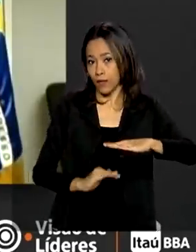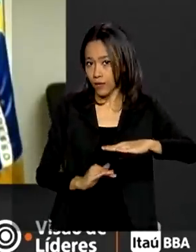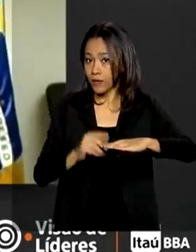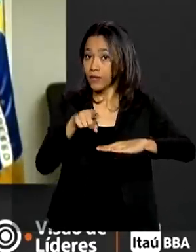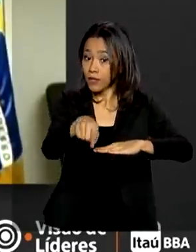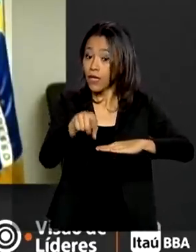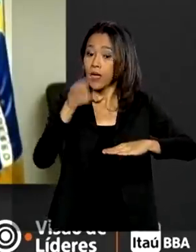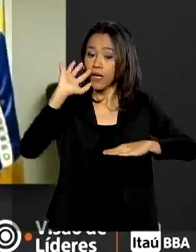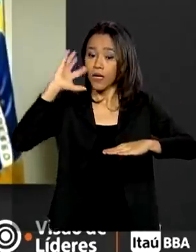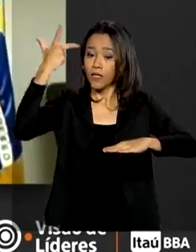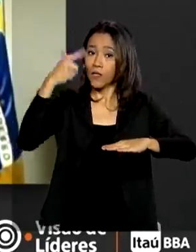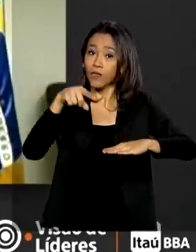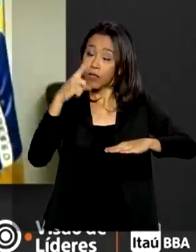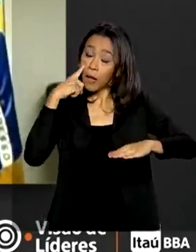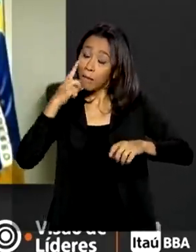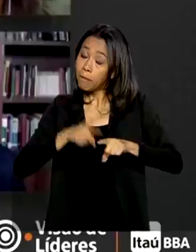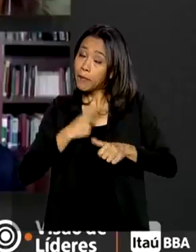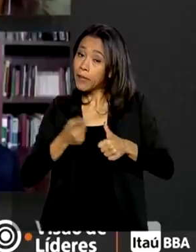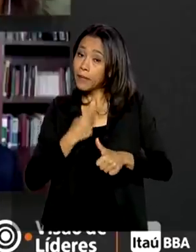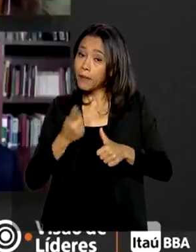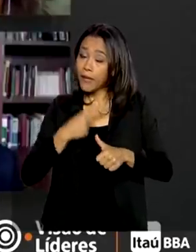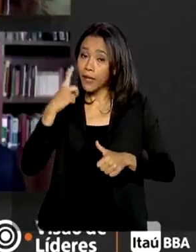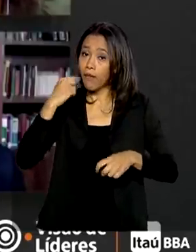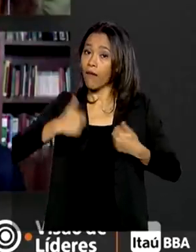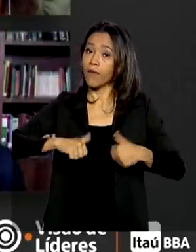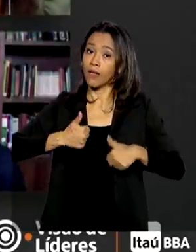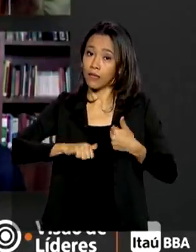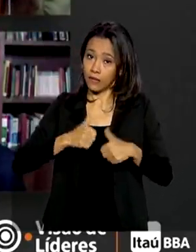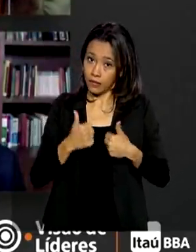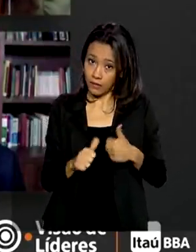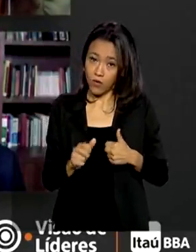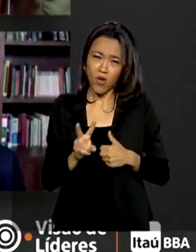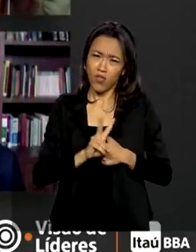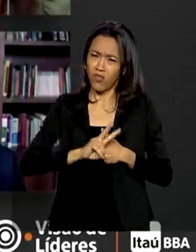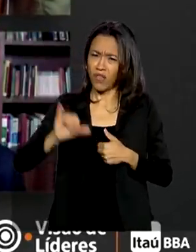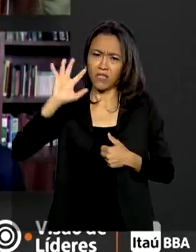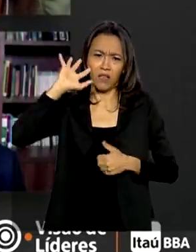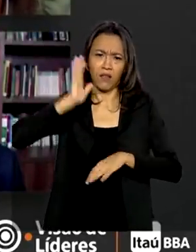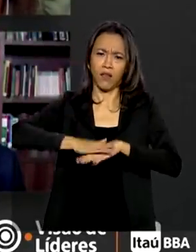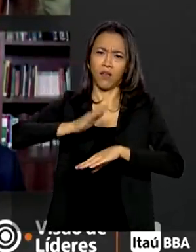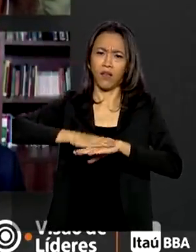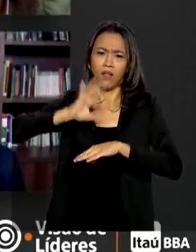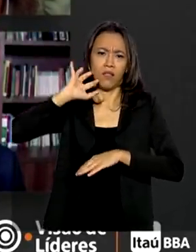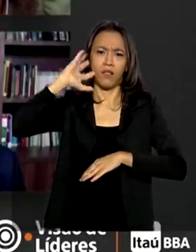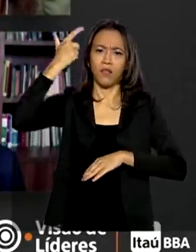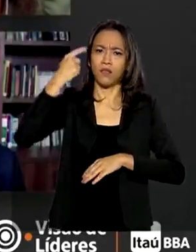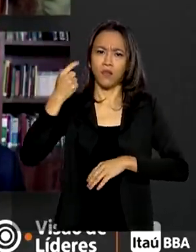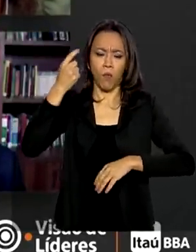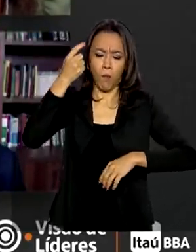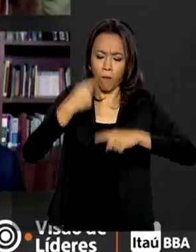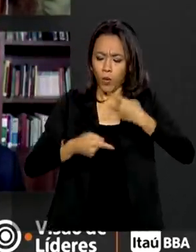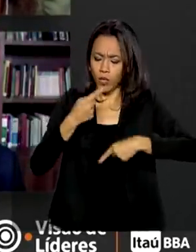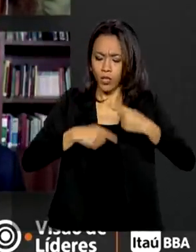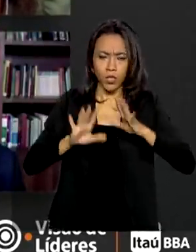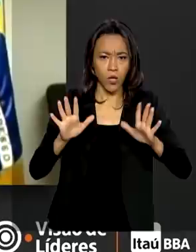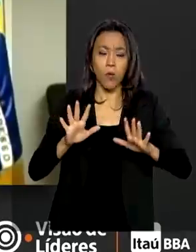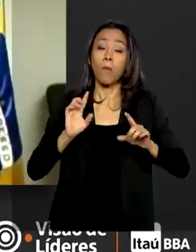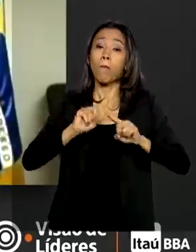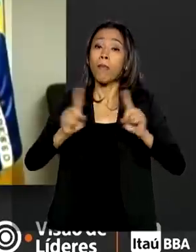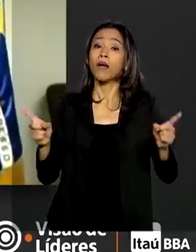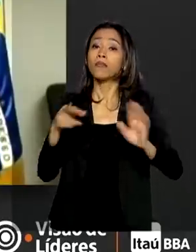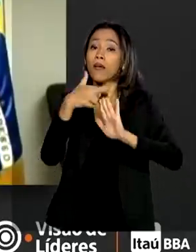decisão está em constante avaliação e que não será política, mas de acordo com critérios sanitários.